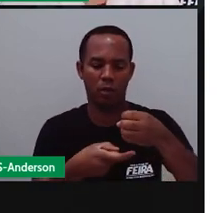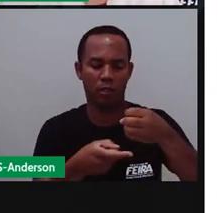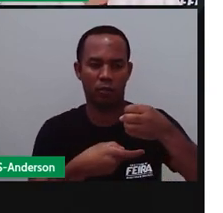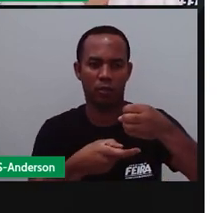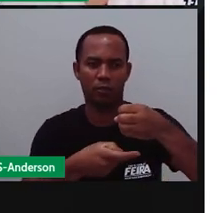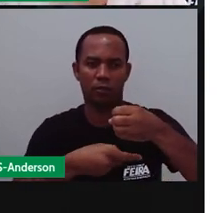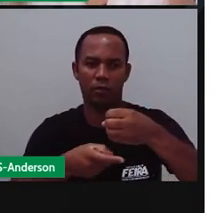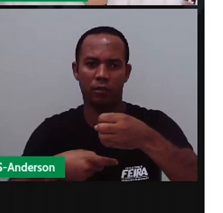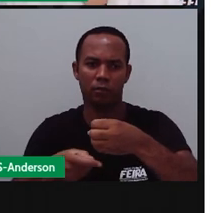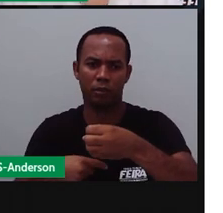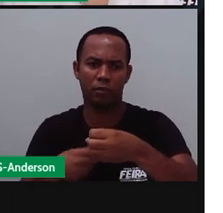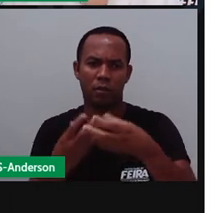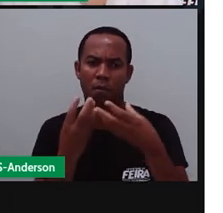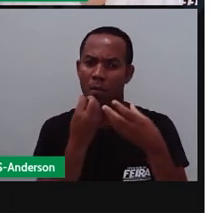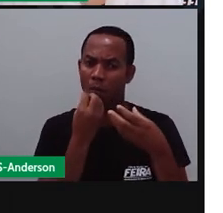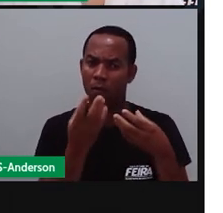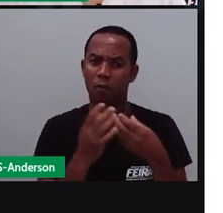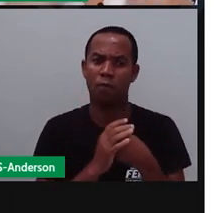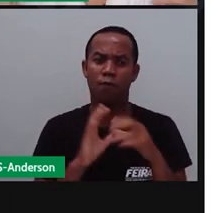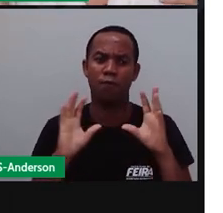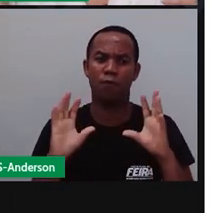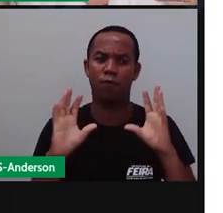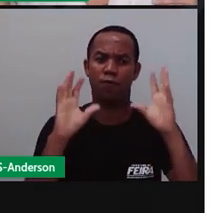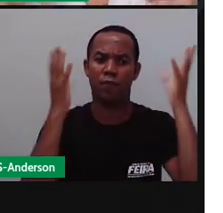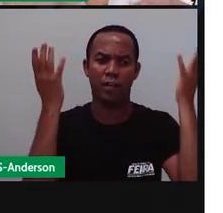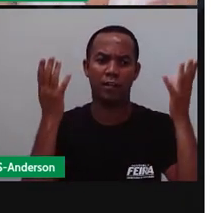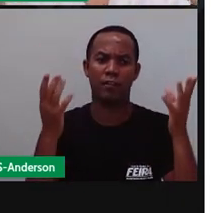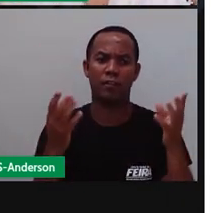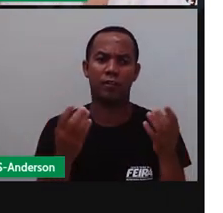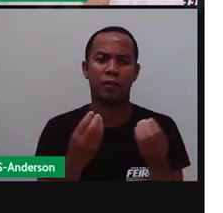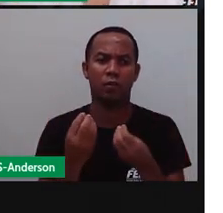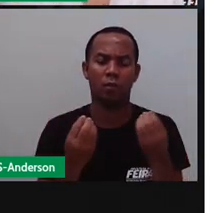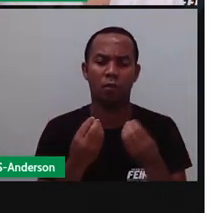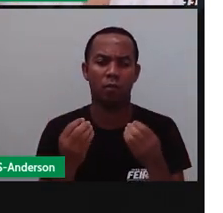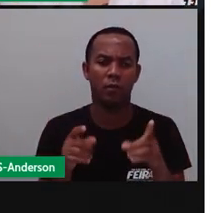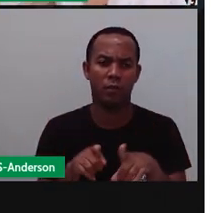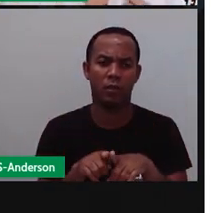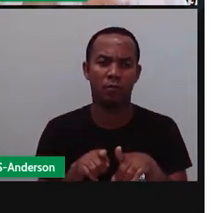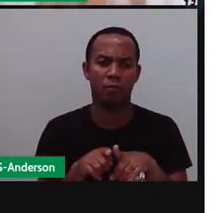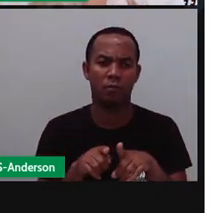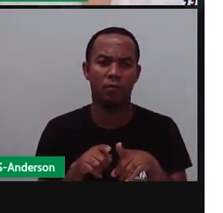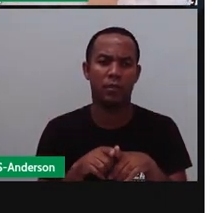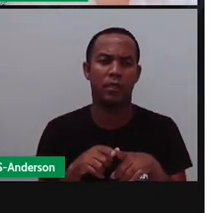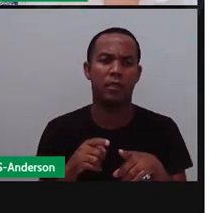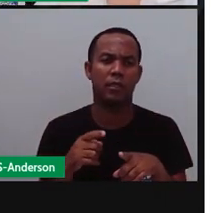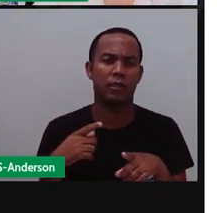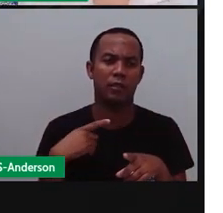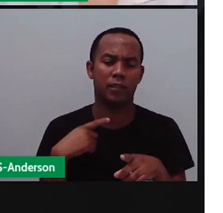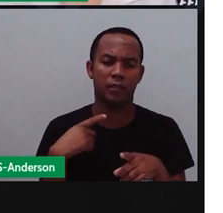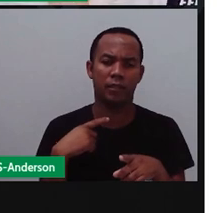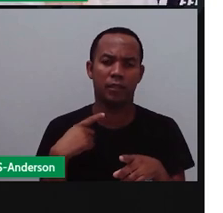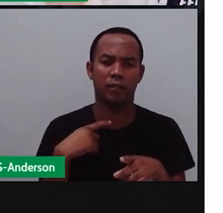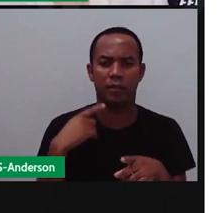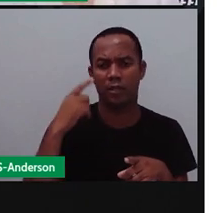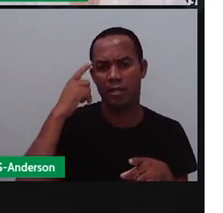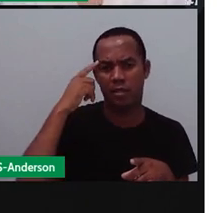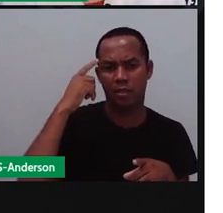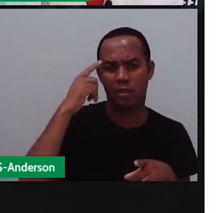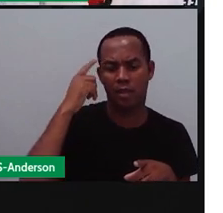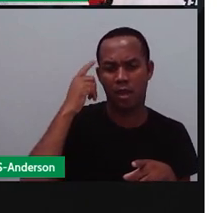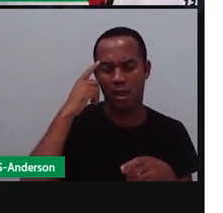a festa, né? As festas juninas, fora o lado religioso, também tem muito a ver com essa ideia de